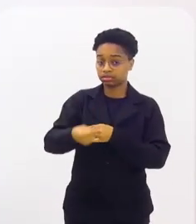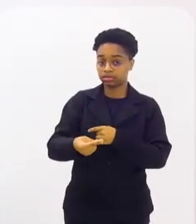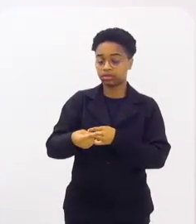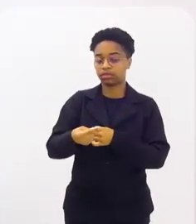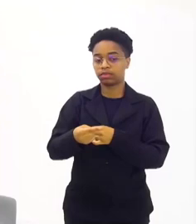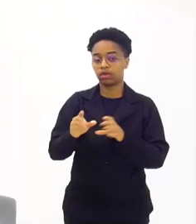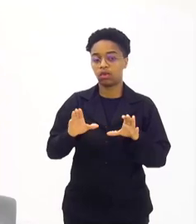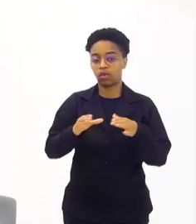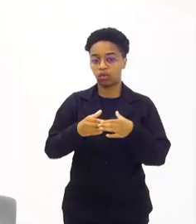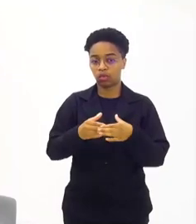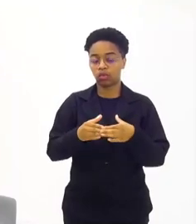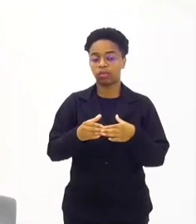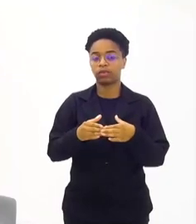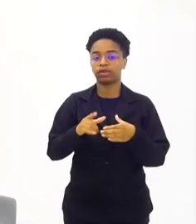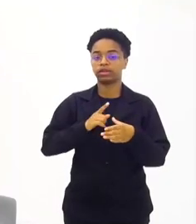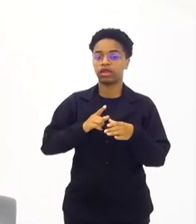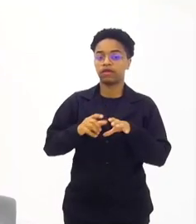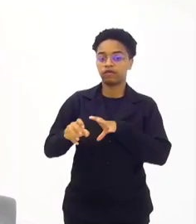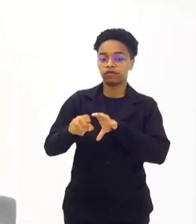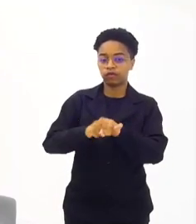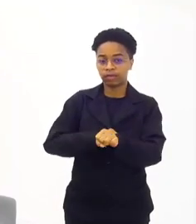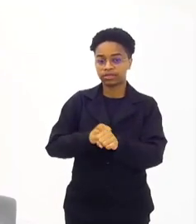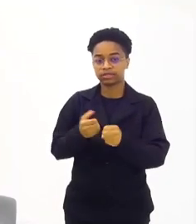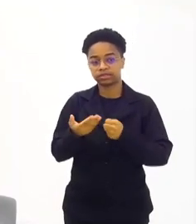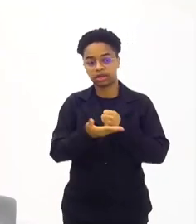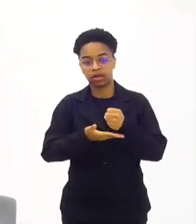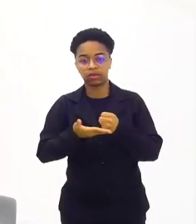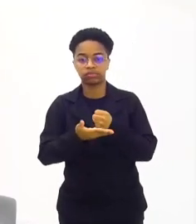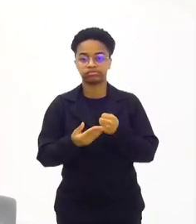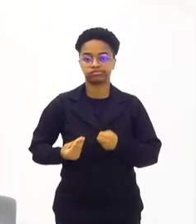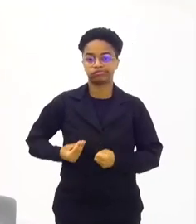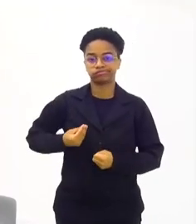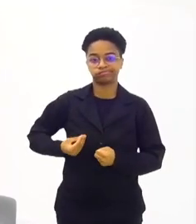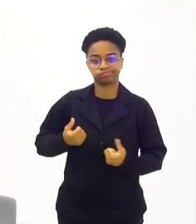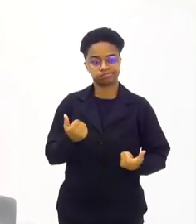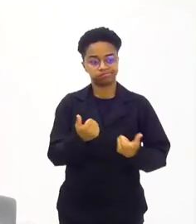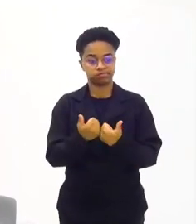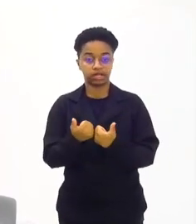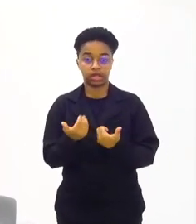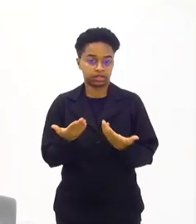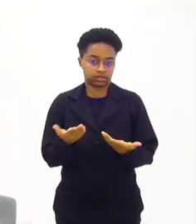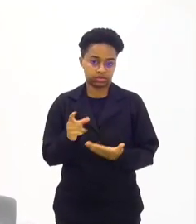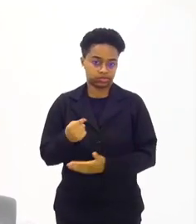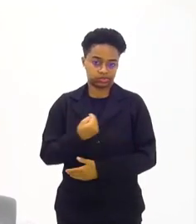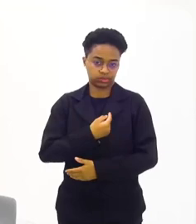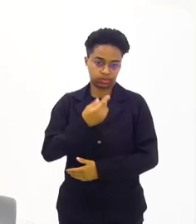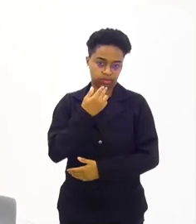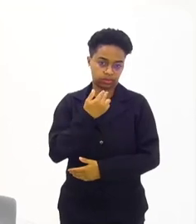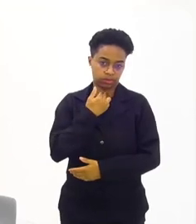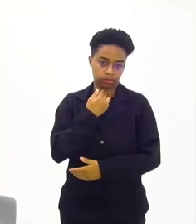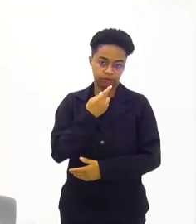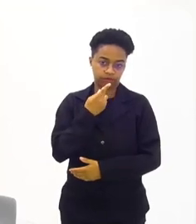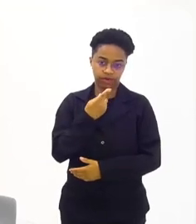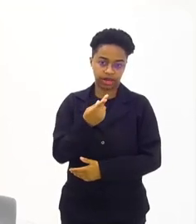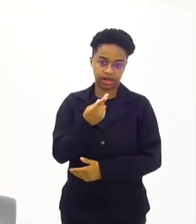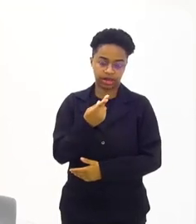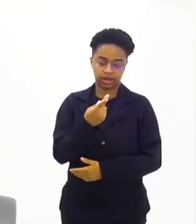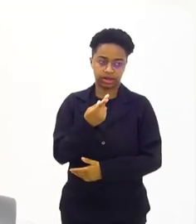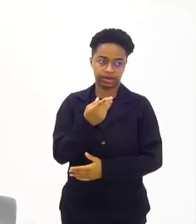Depois, eles passam por uma formação de suporte básico de vida, onde nós não podemos dizer que